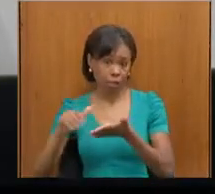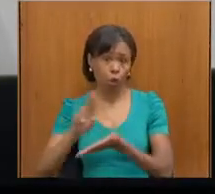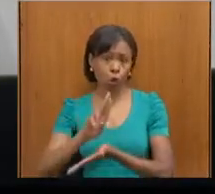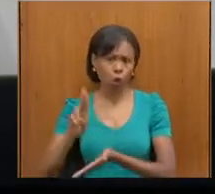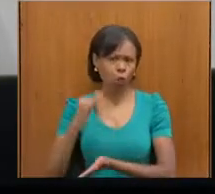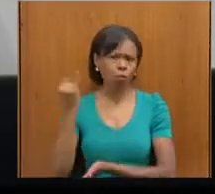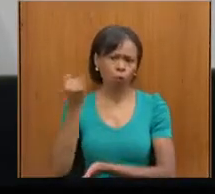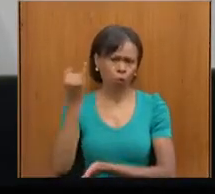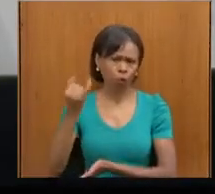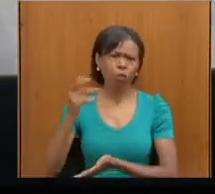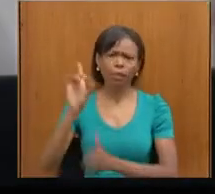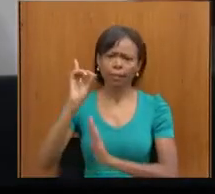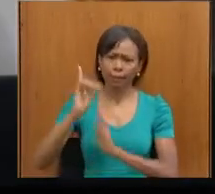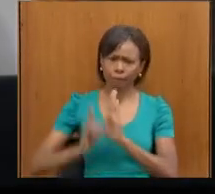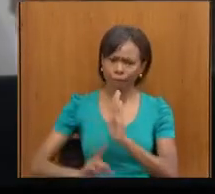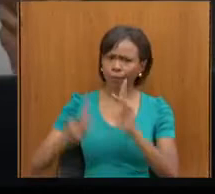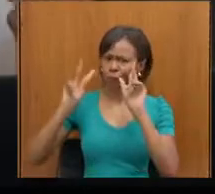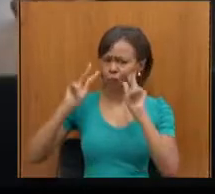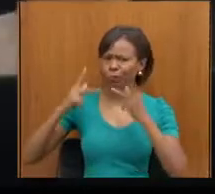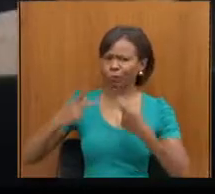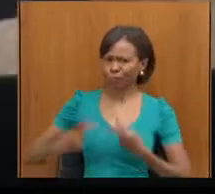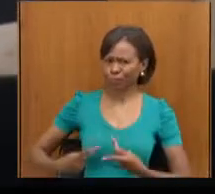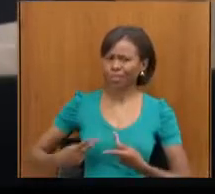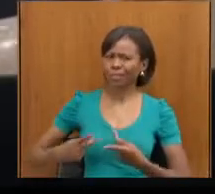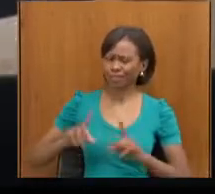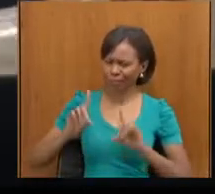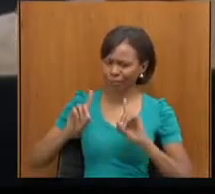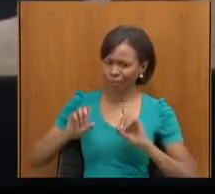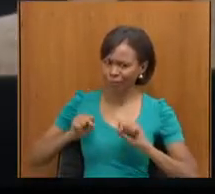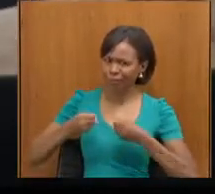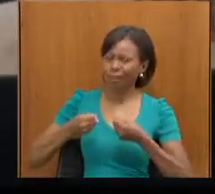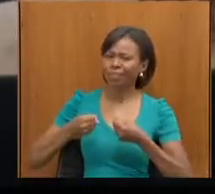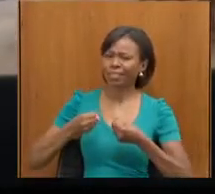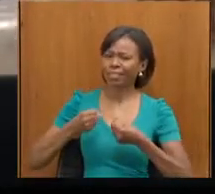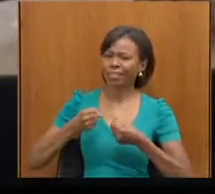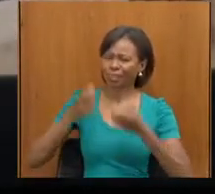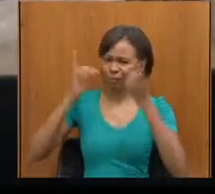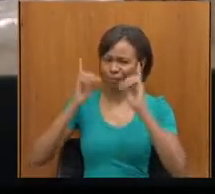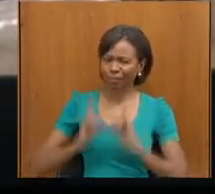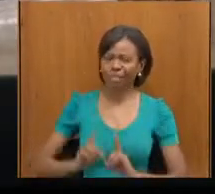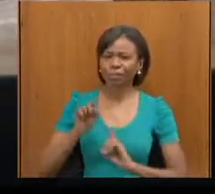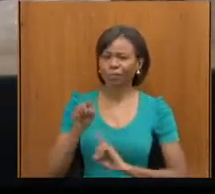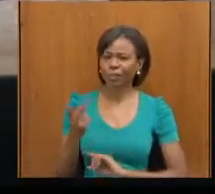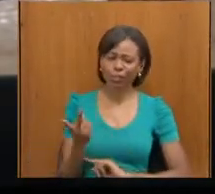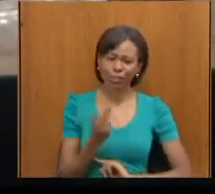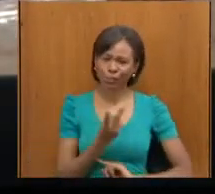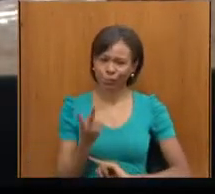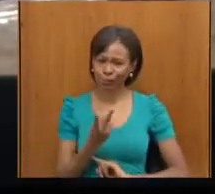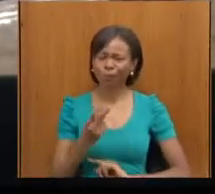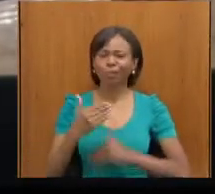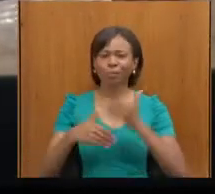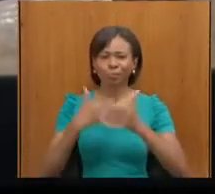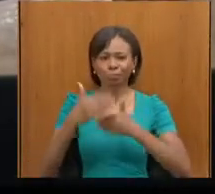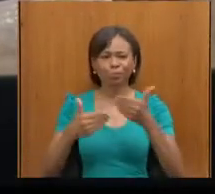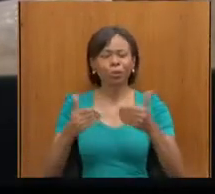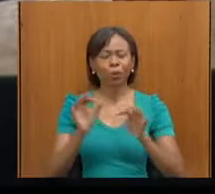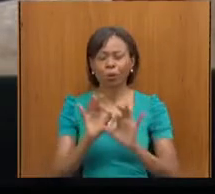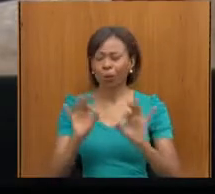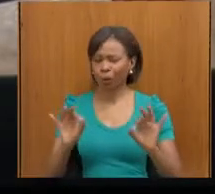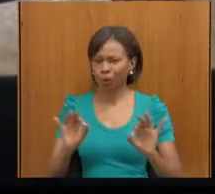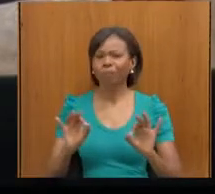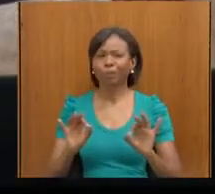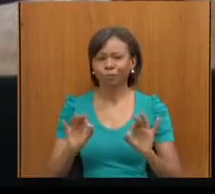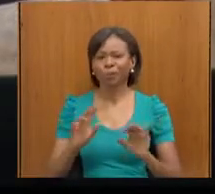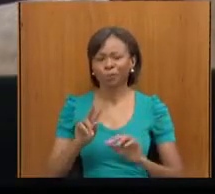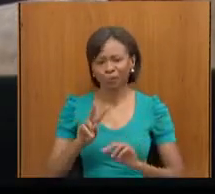defesa das pessoas com deficiência, eu tenho certeza que, junto ao nosso Subsecretário, você vai desenvolver lá um importante trabalho. E